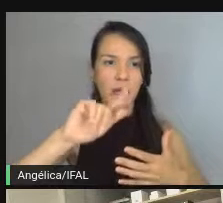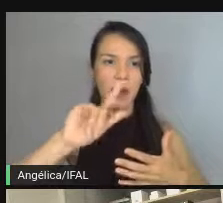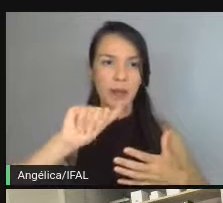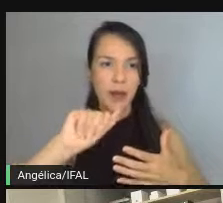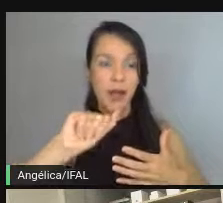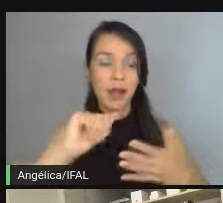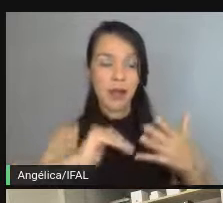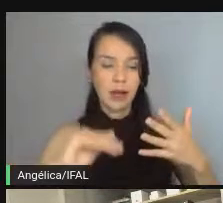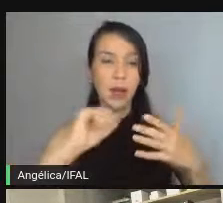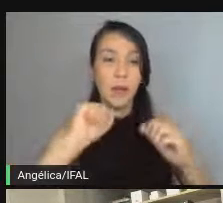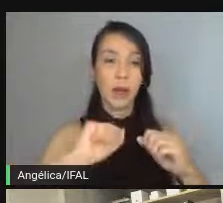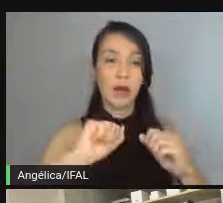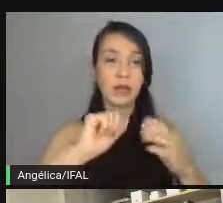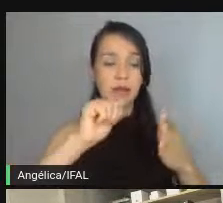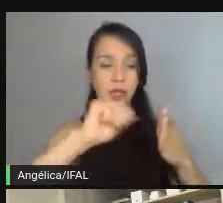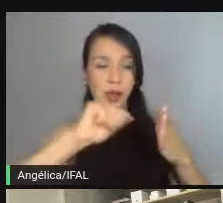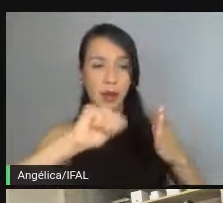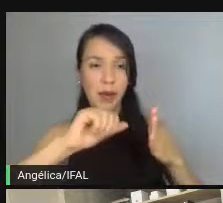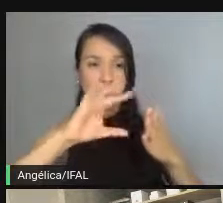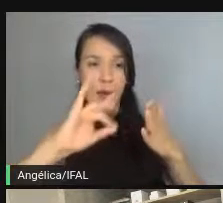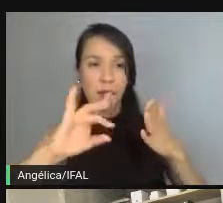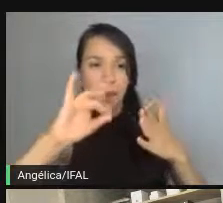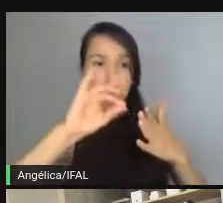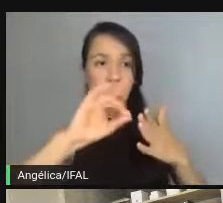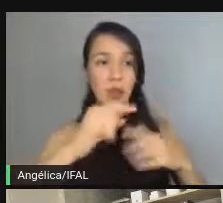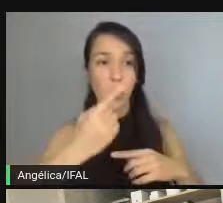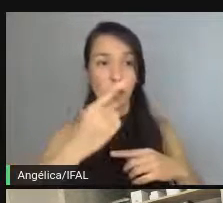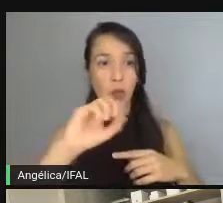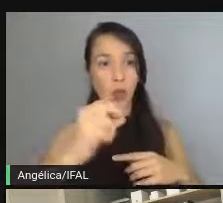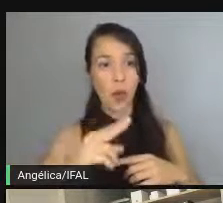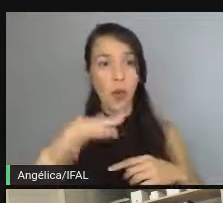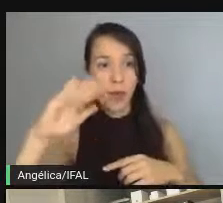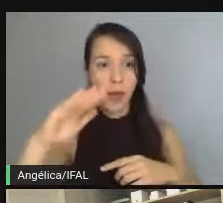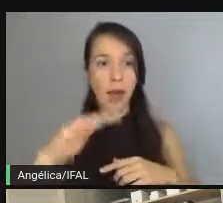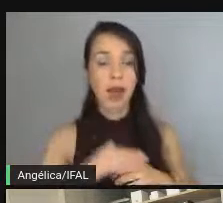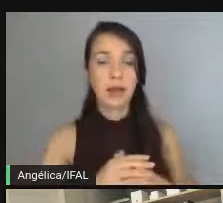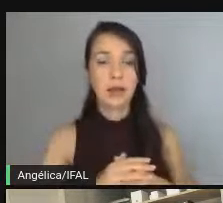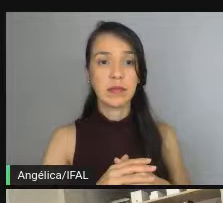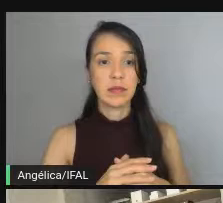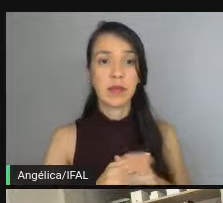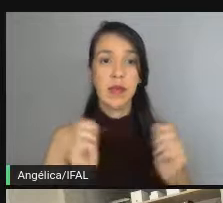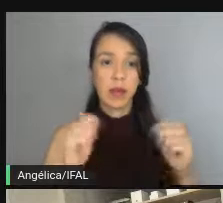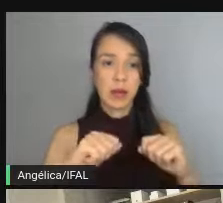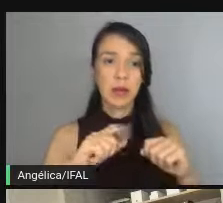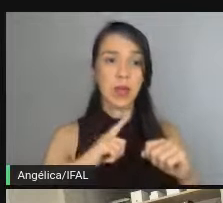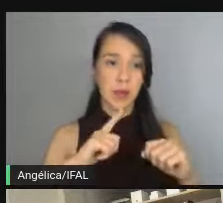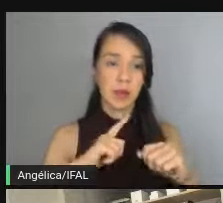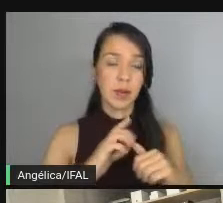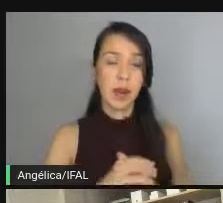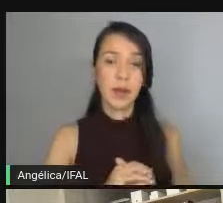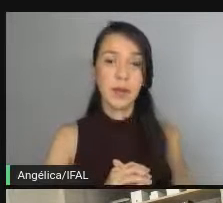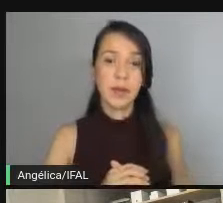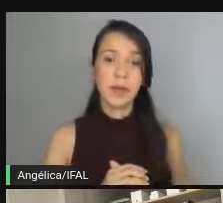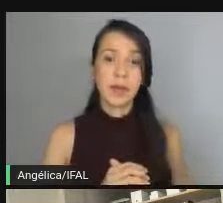pode se mapear em um ou mais pull request por si. Com certeza. Então,